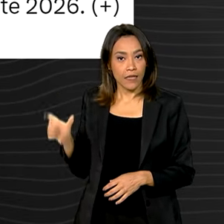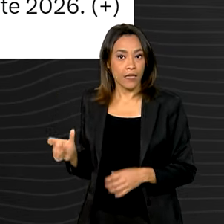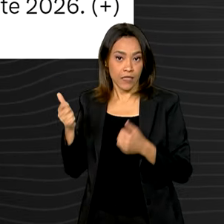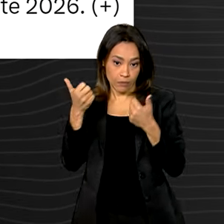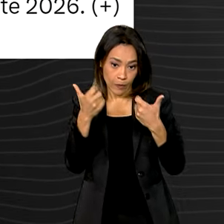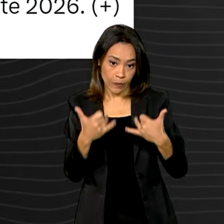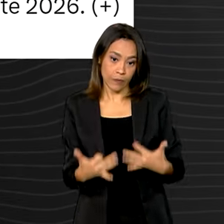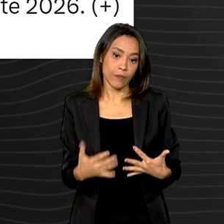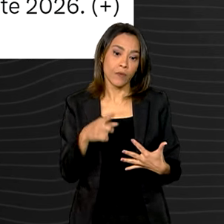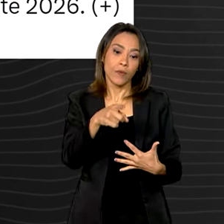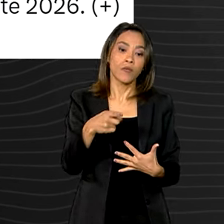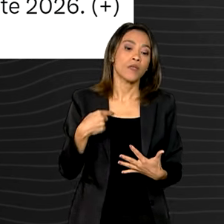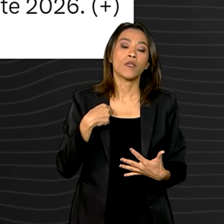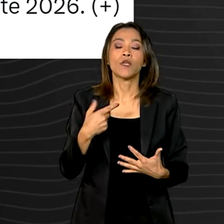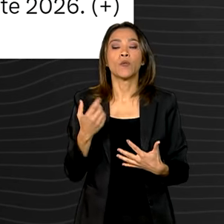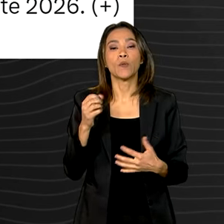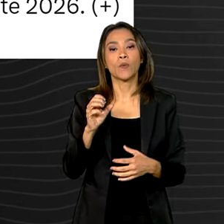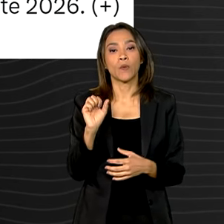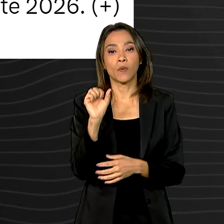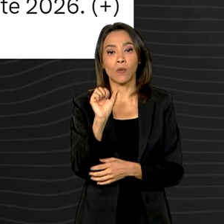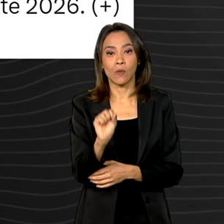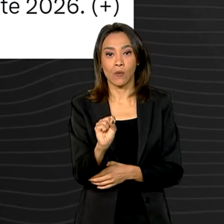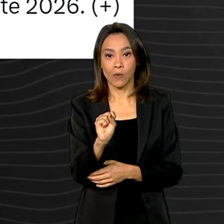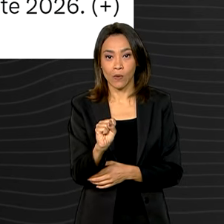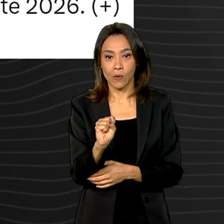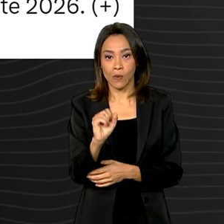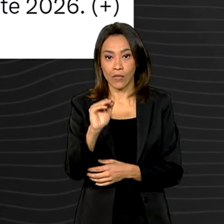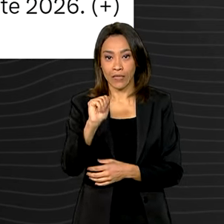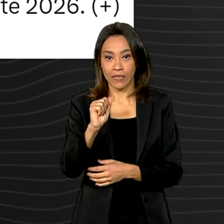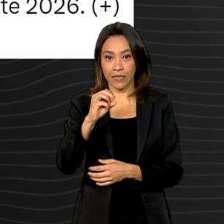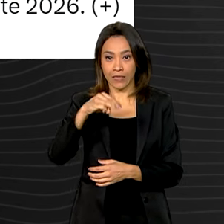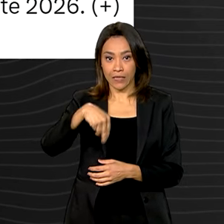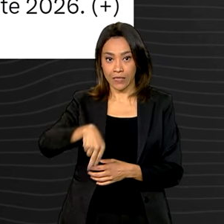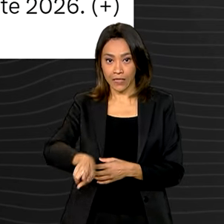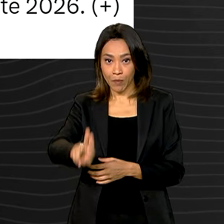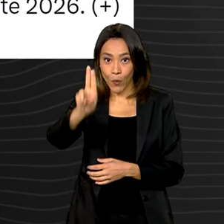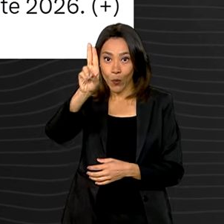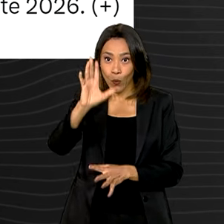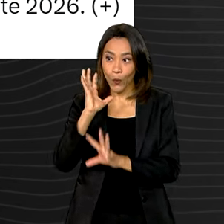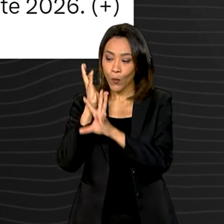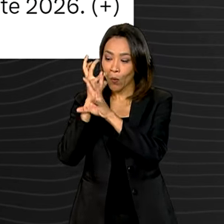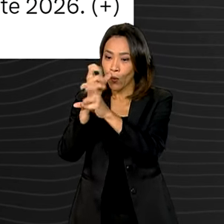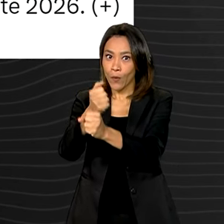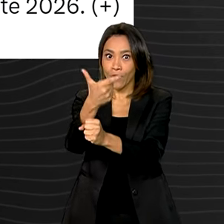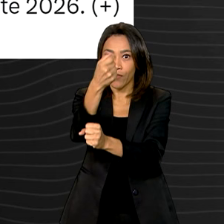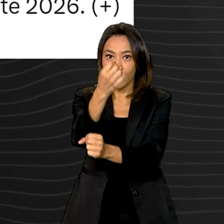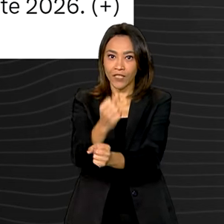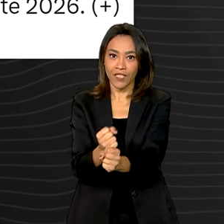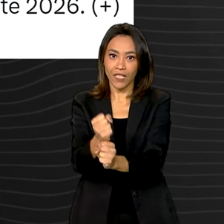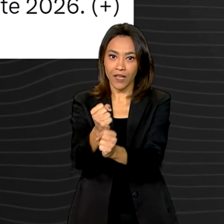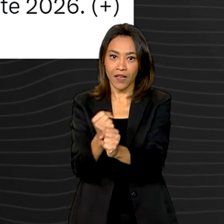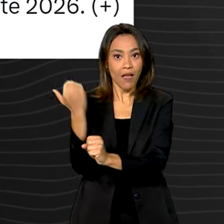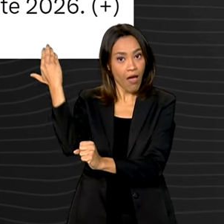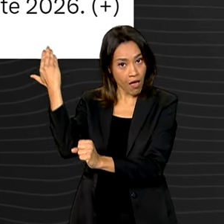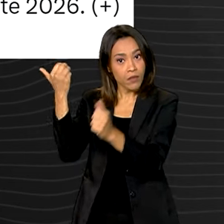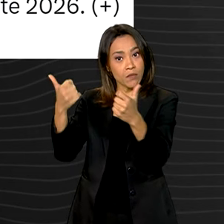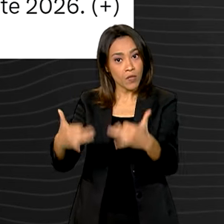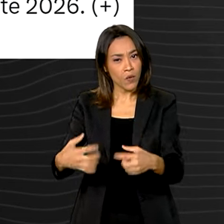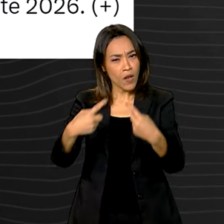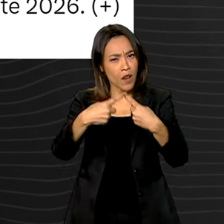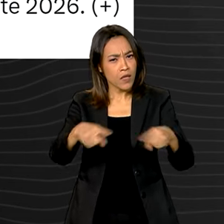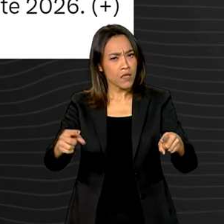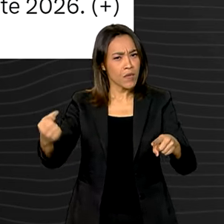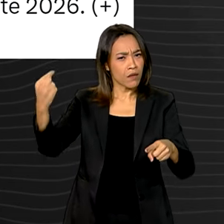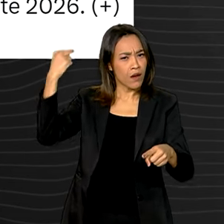Móvel de Atendimento Urbano, o SAMU, está completando 20 anos. Segundo a ministra, após o lançamento, em 2004,